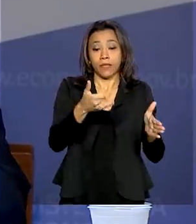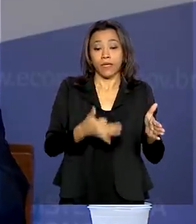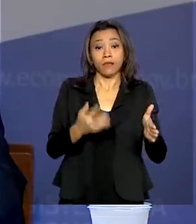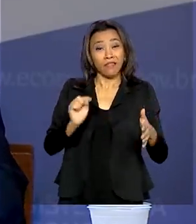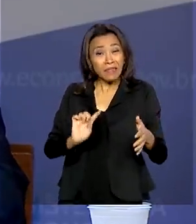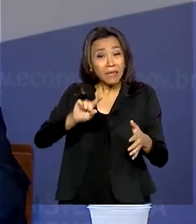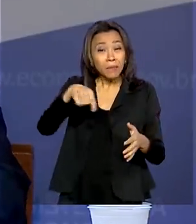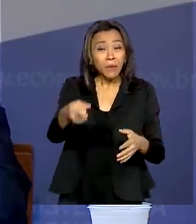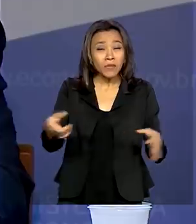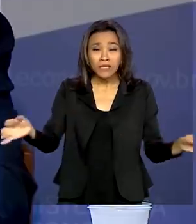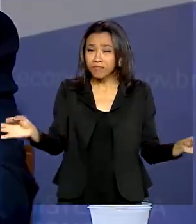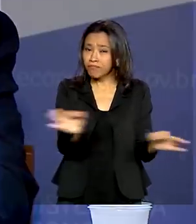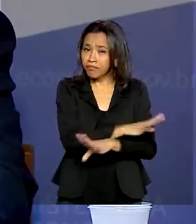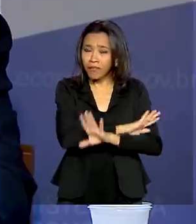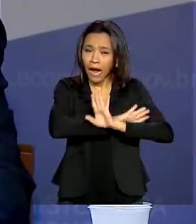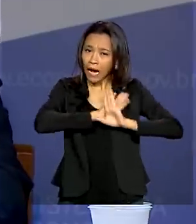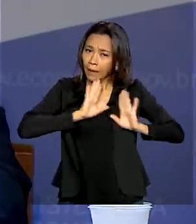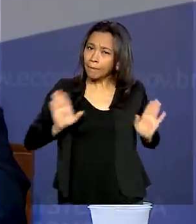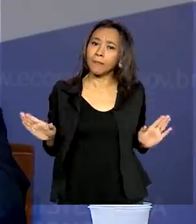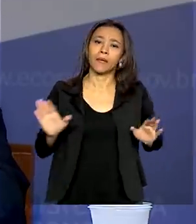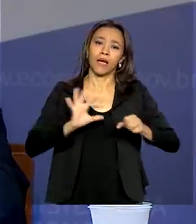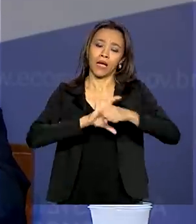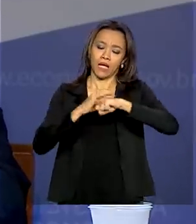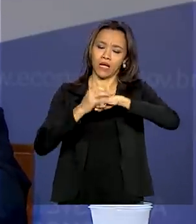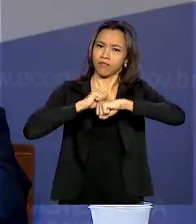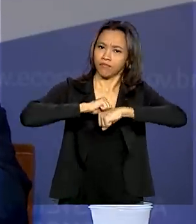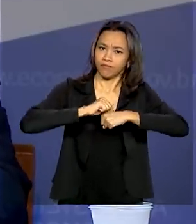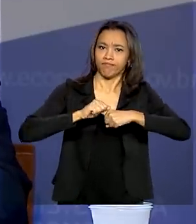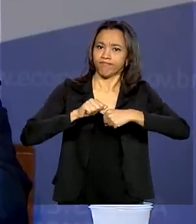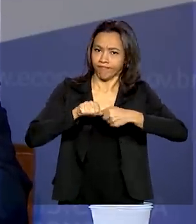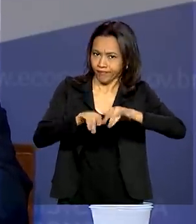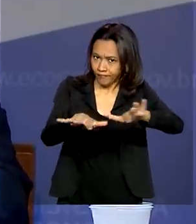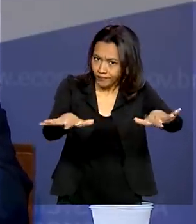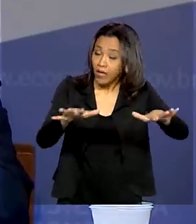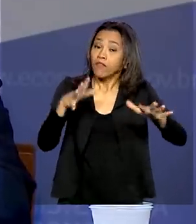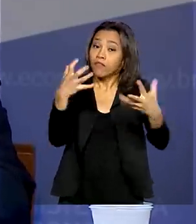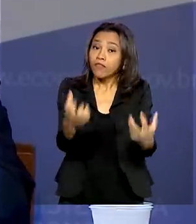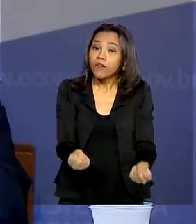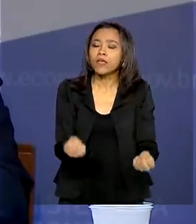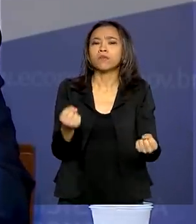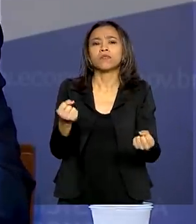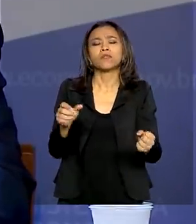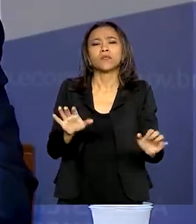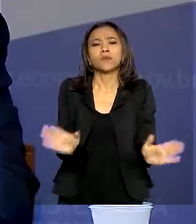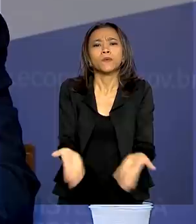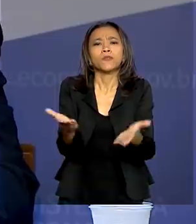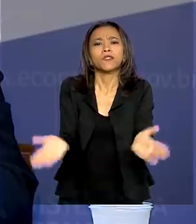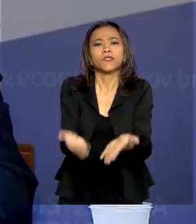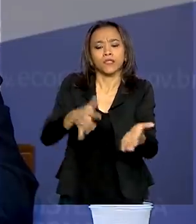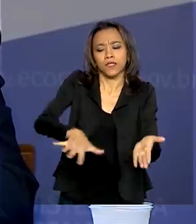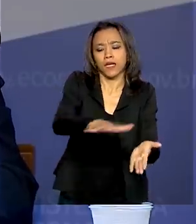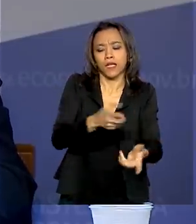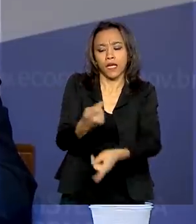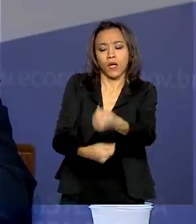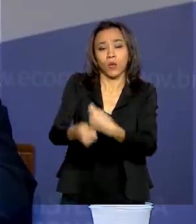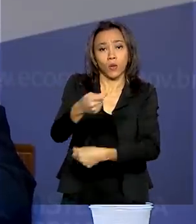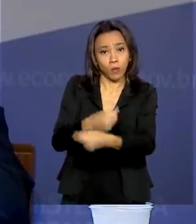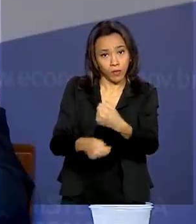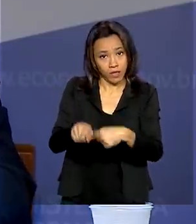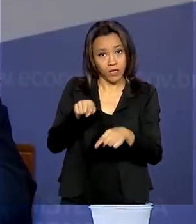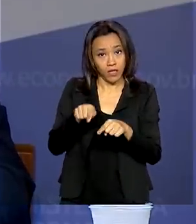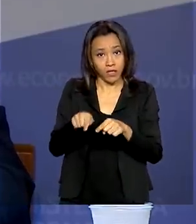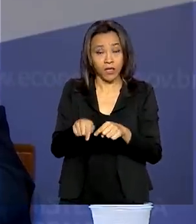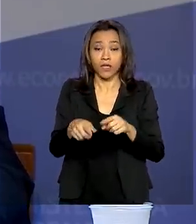fazer todo o esforço para aumentar o investimento da economia. E é fundamental que esse aumento de investimento da economia esteja